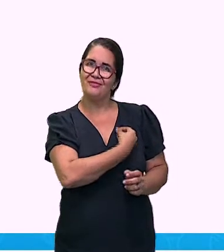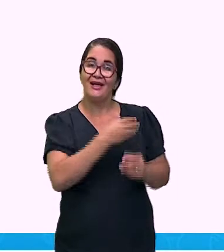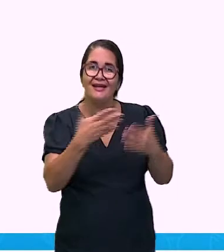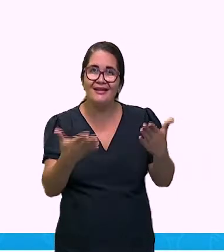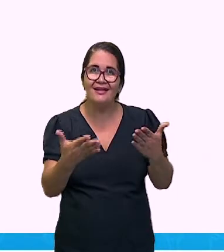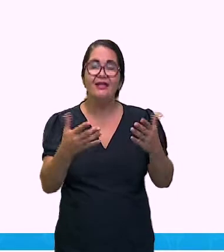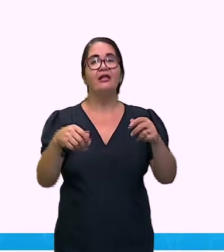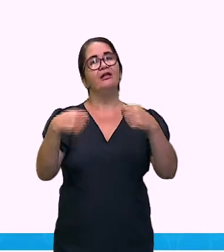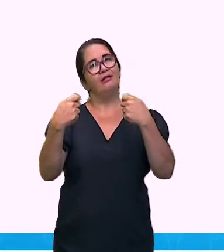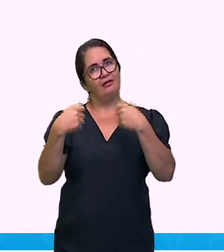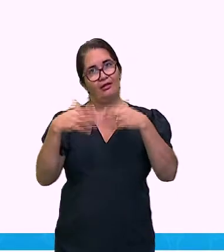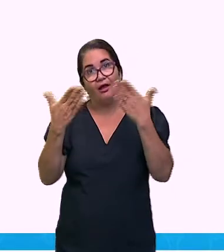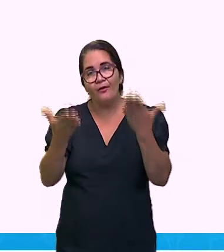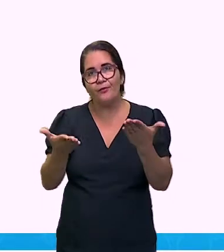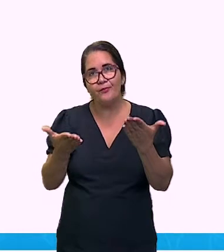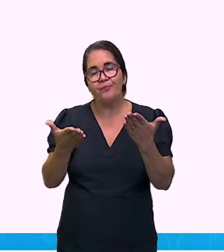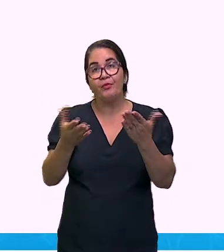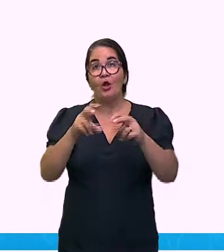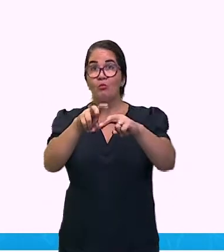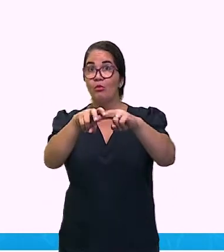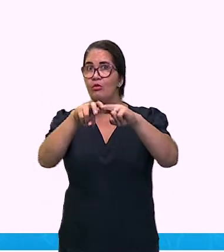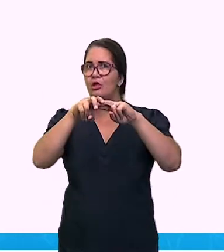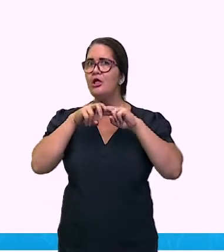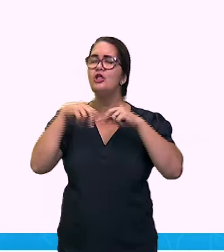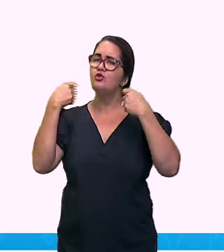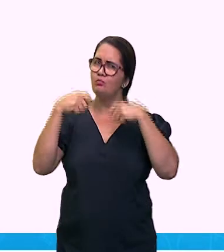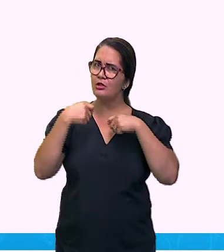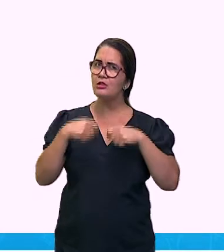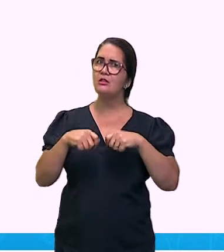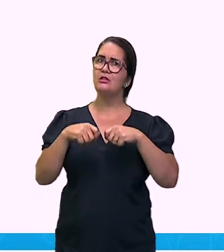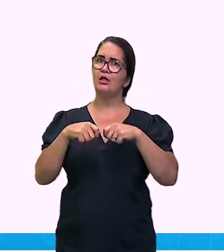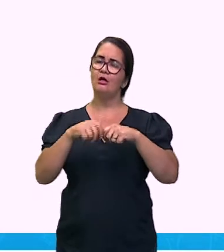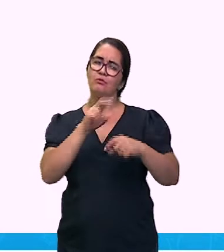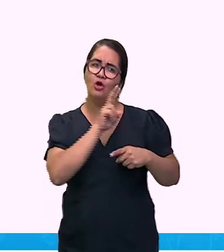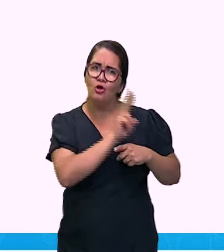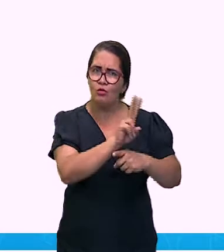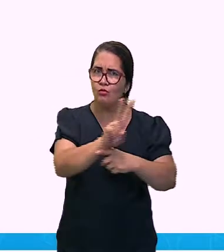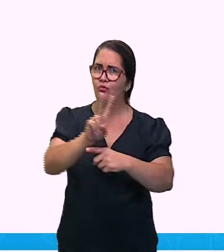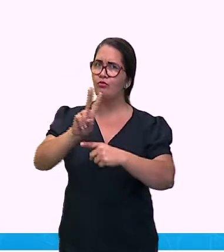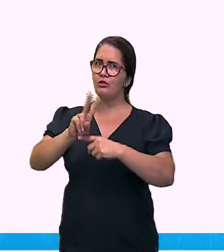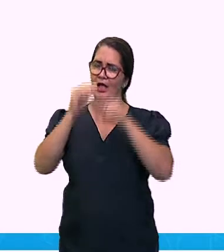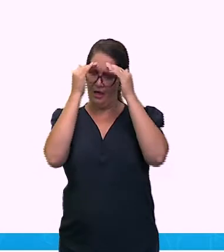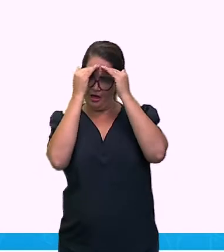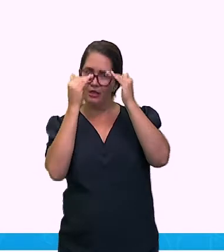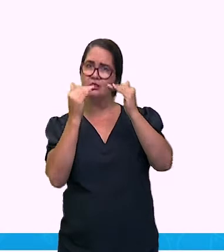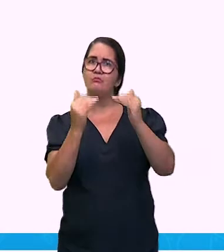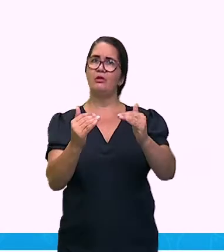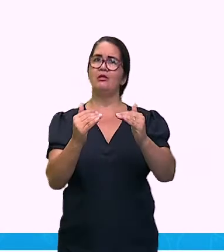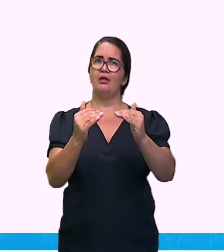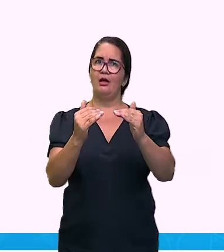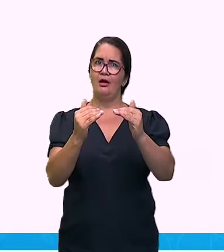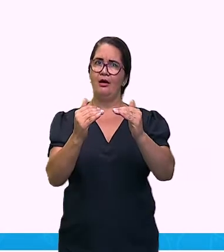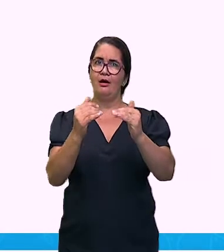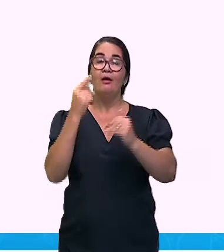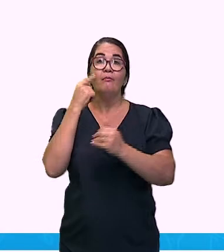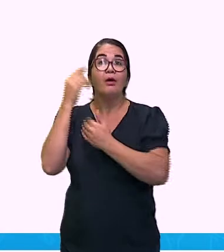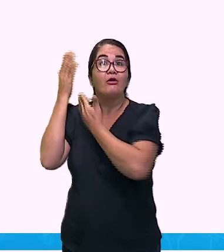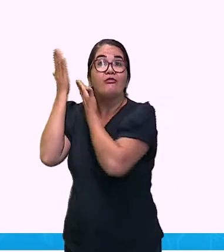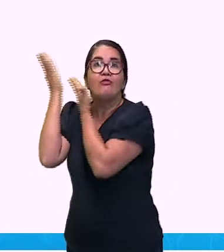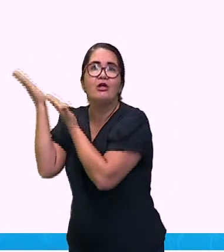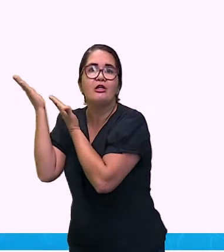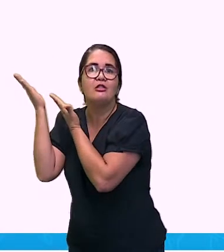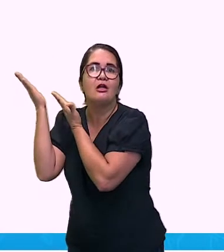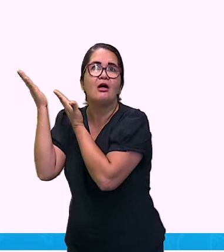sobreviver e fazer com que outros seres vivos também sobrevivam neste espaço.